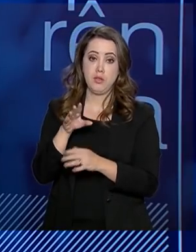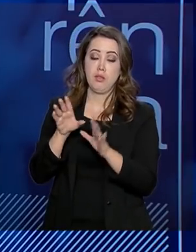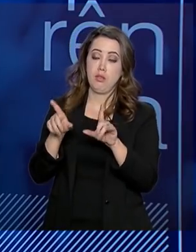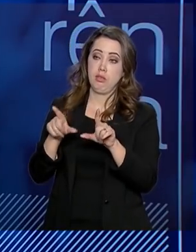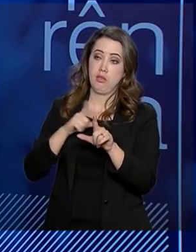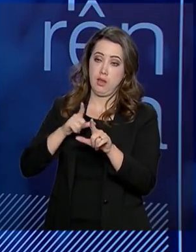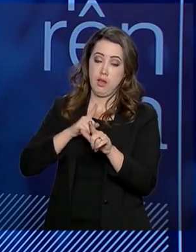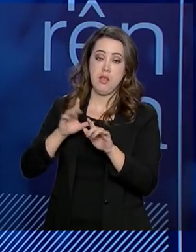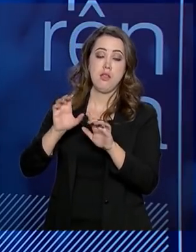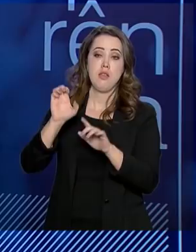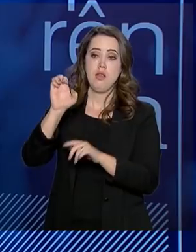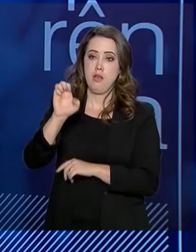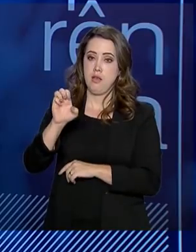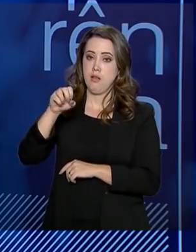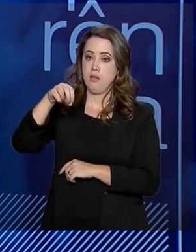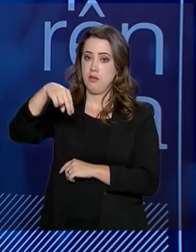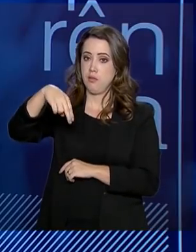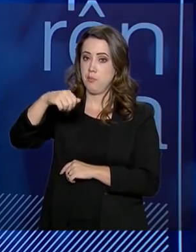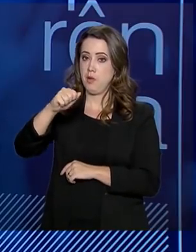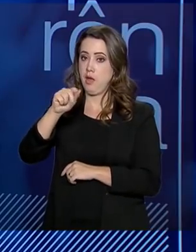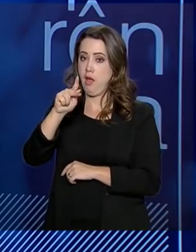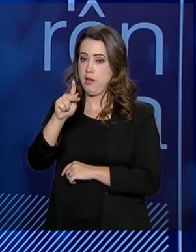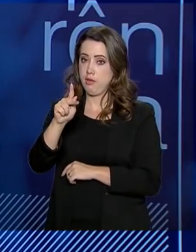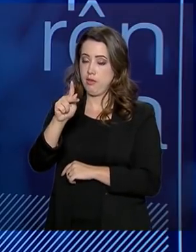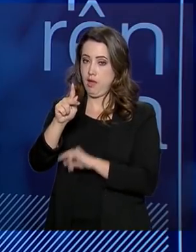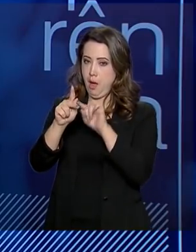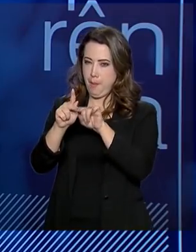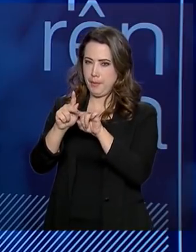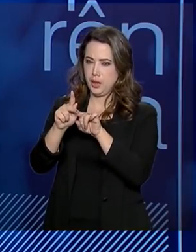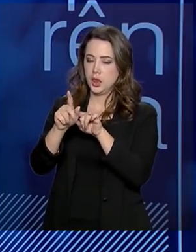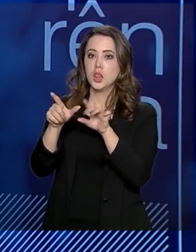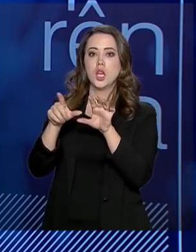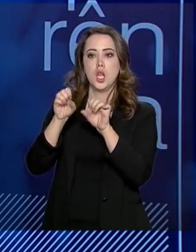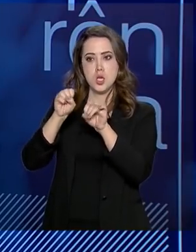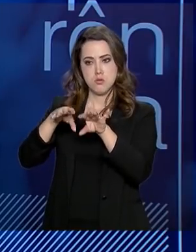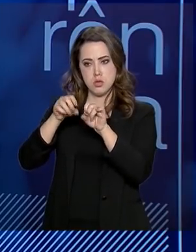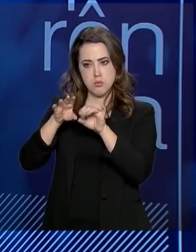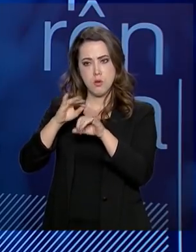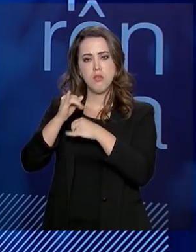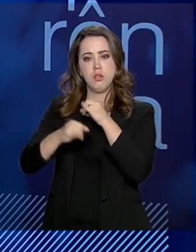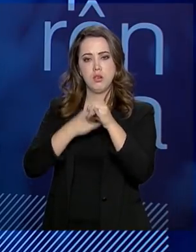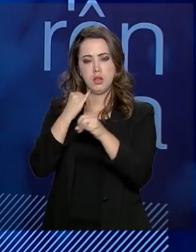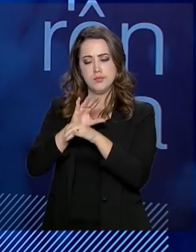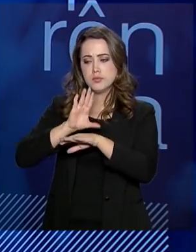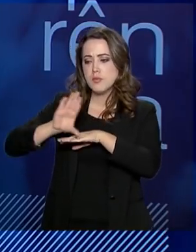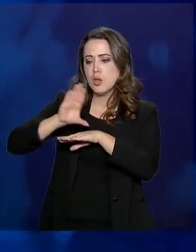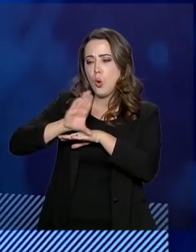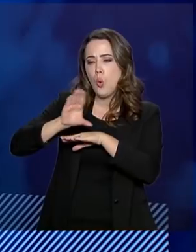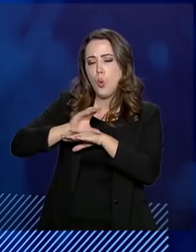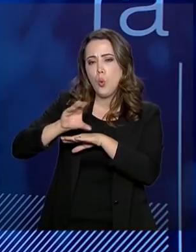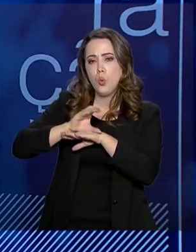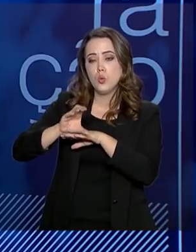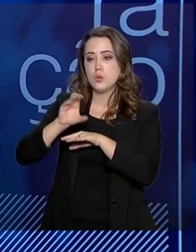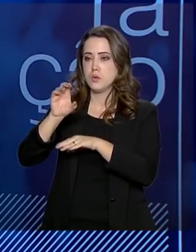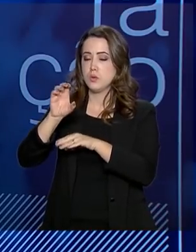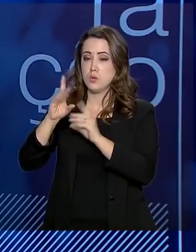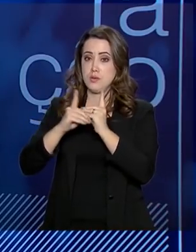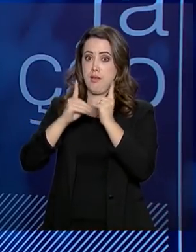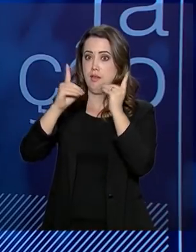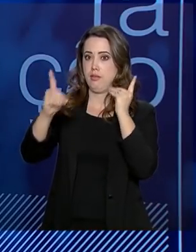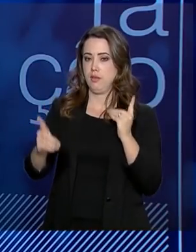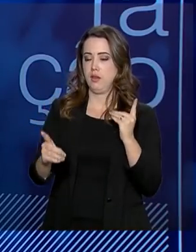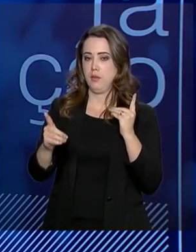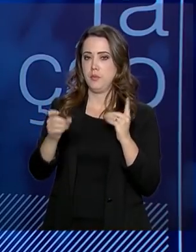Nacional de Administração Pública, a ENAP. Ela tem uma escola virtual que oferece cursos em educação à distância para que a